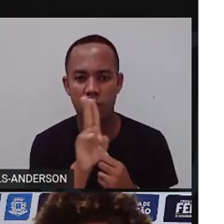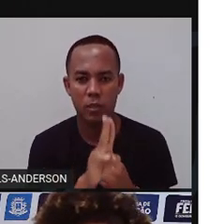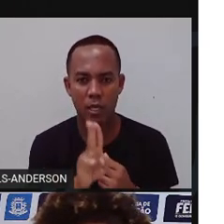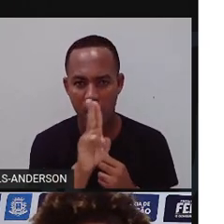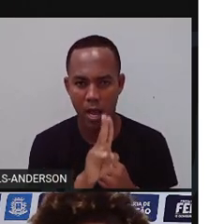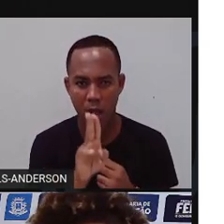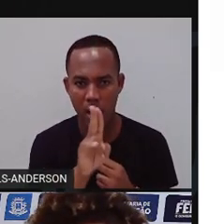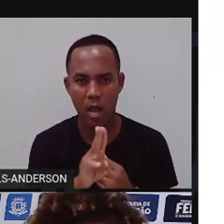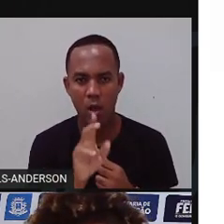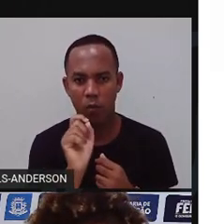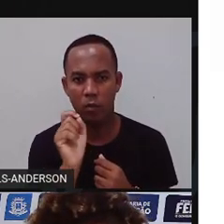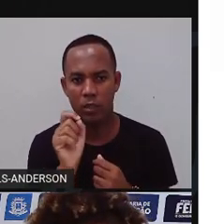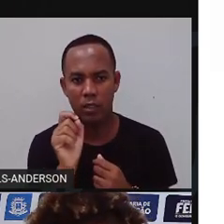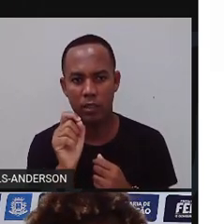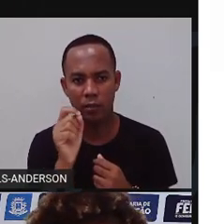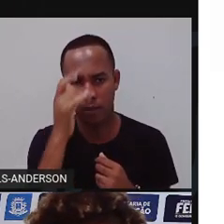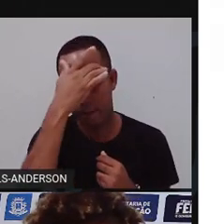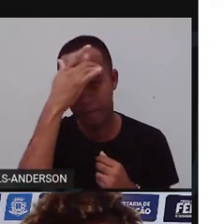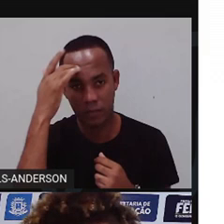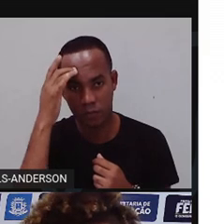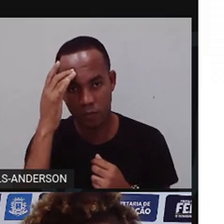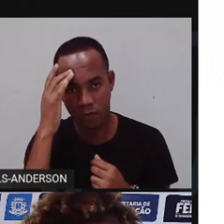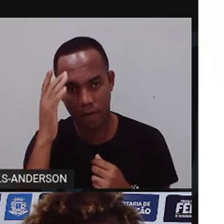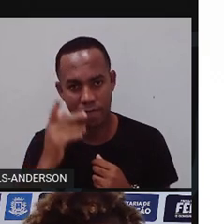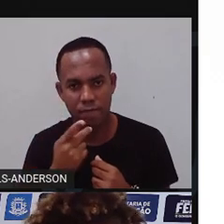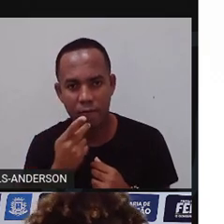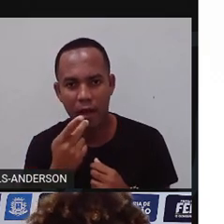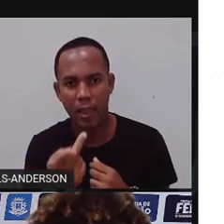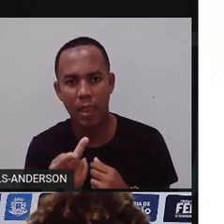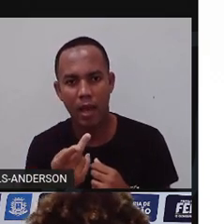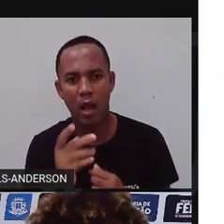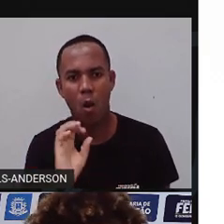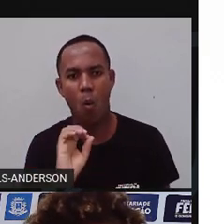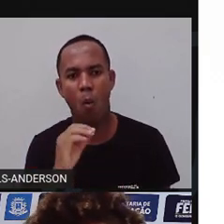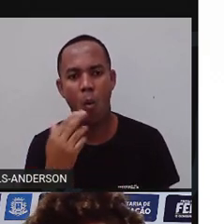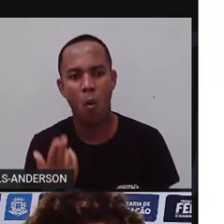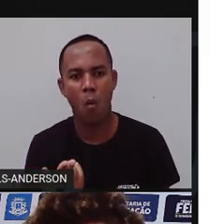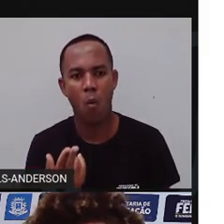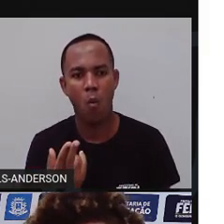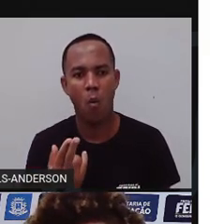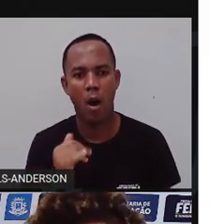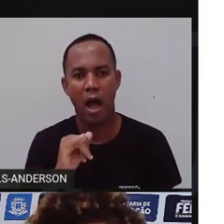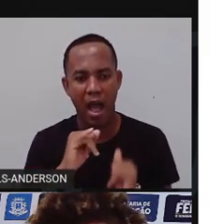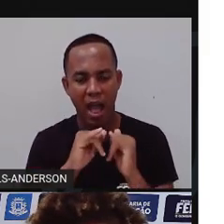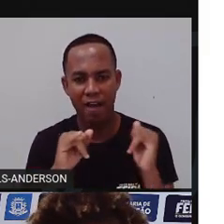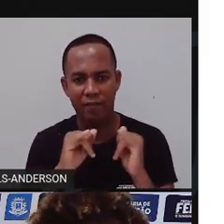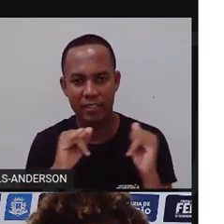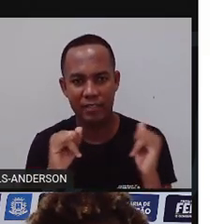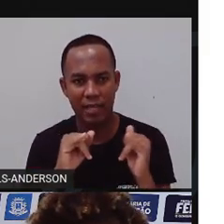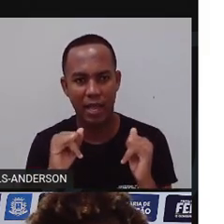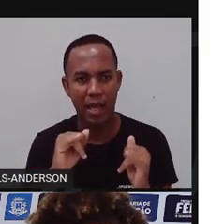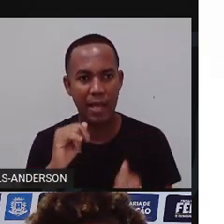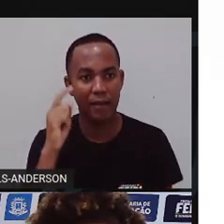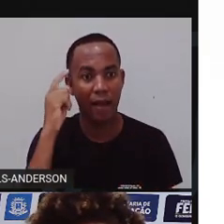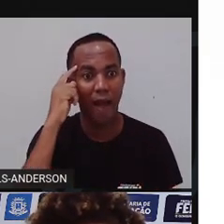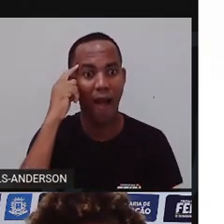que um personagem vai falar ou para indicar uma lista. De repente, João teve uma ideia.